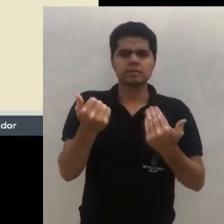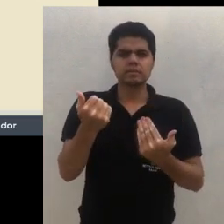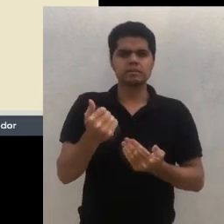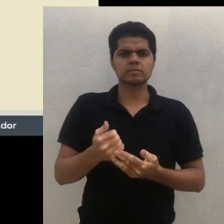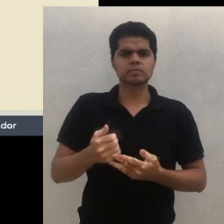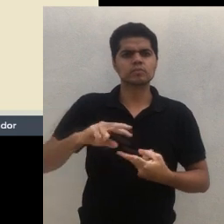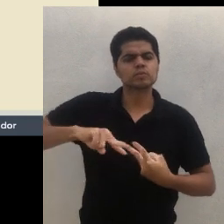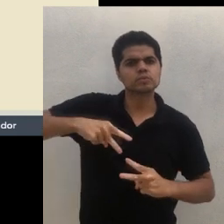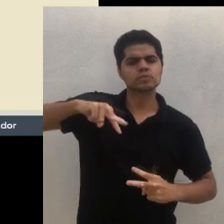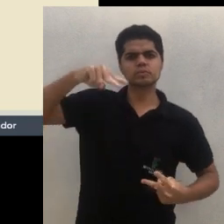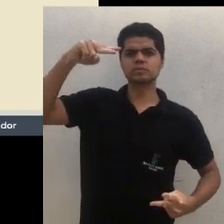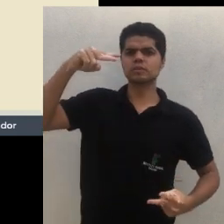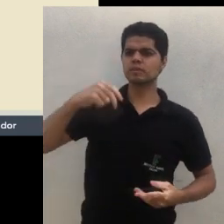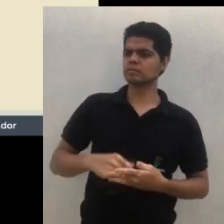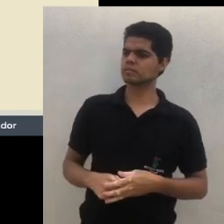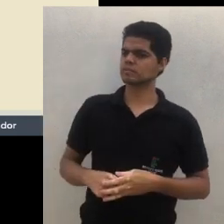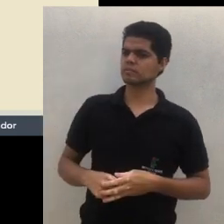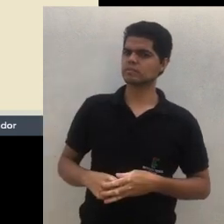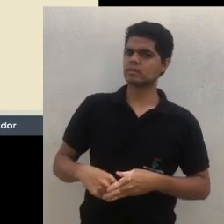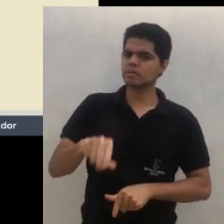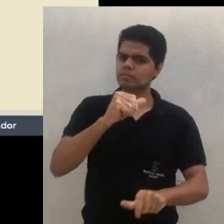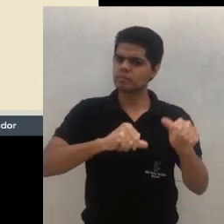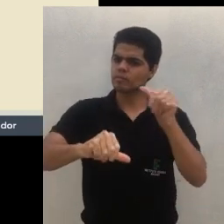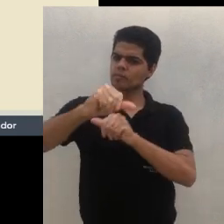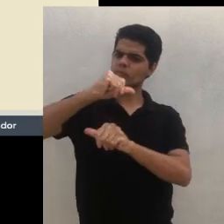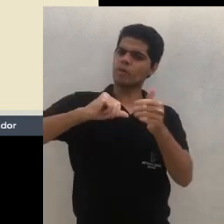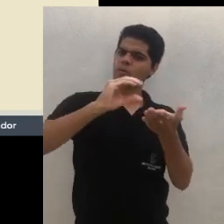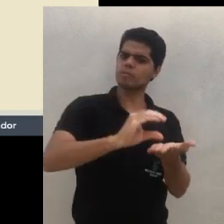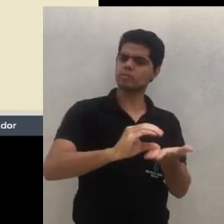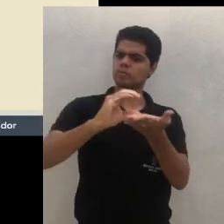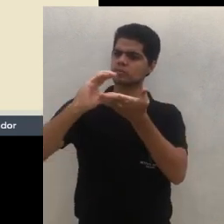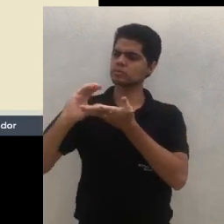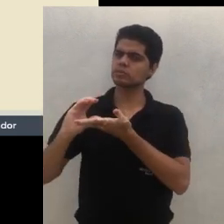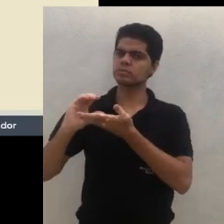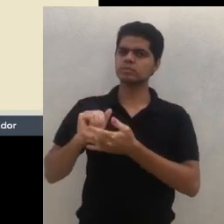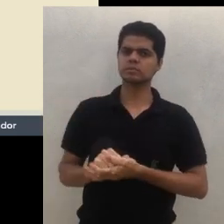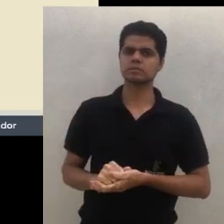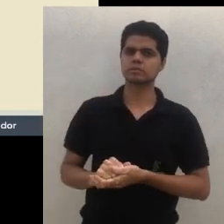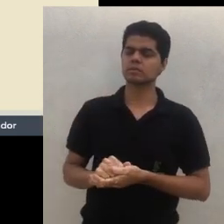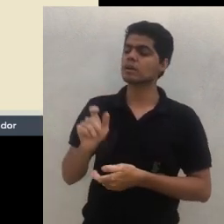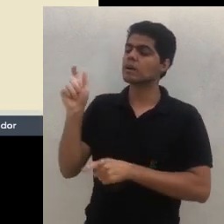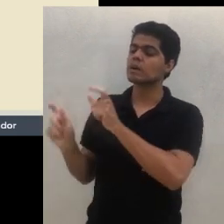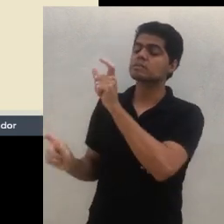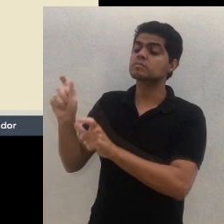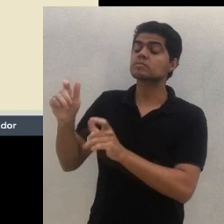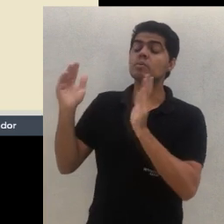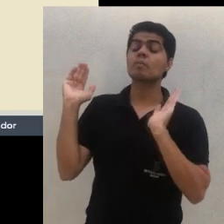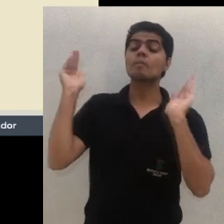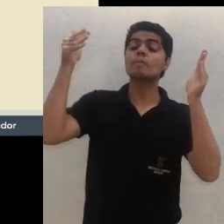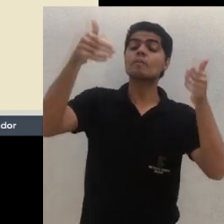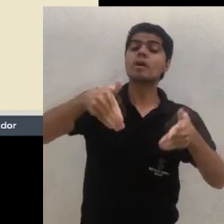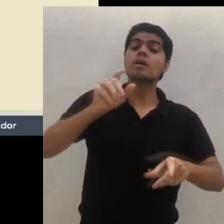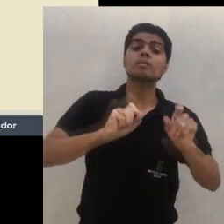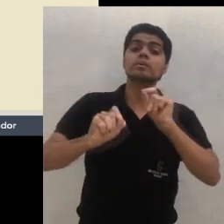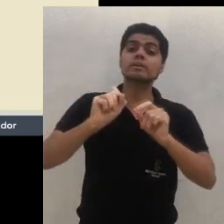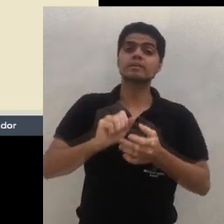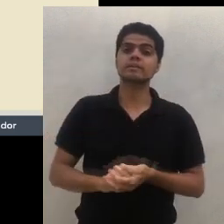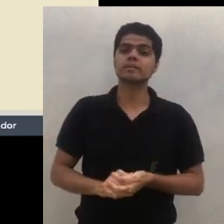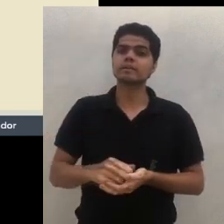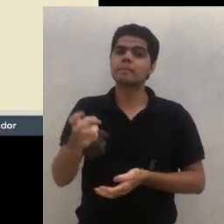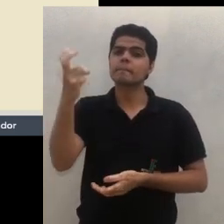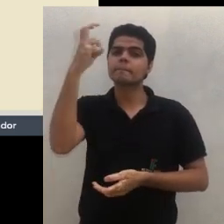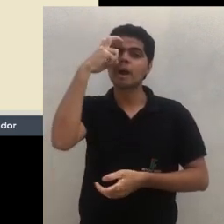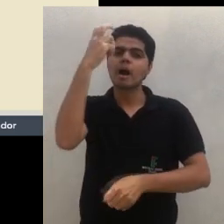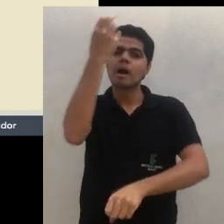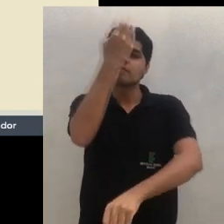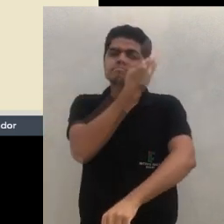de tudo isso aí. Qual é a vocação das pessoas? Aí vem as questões etnoculturais que vão trabalhar com o